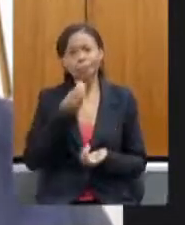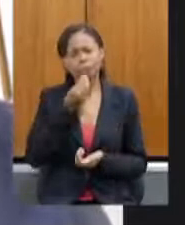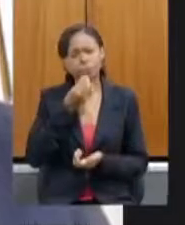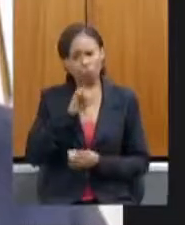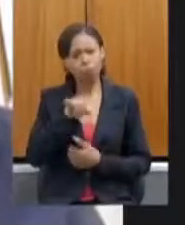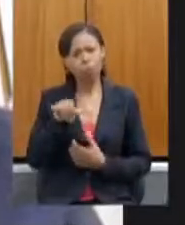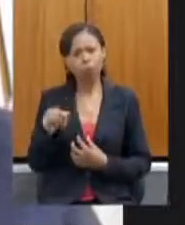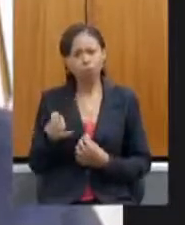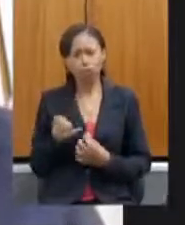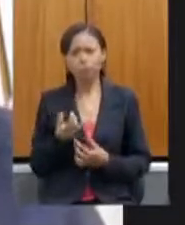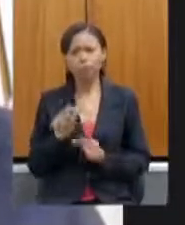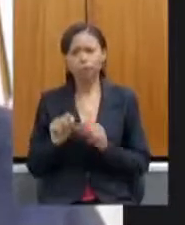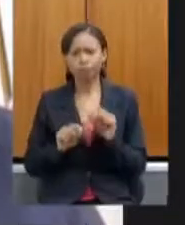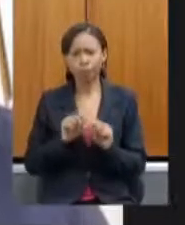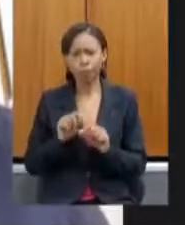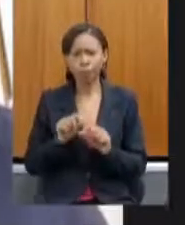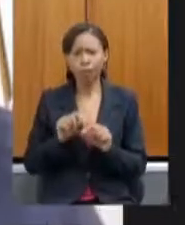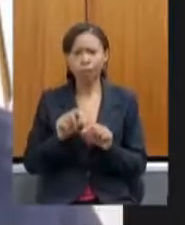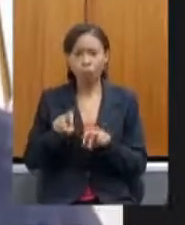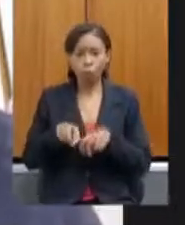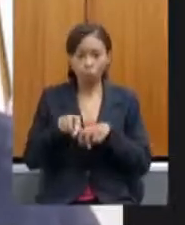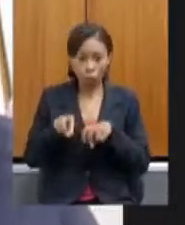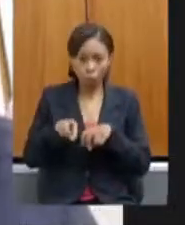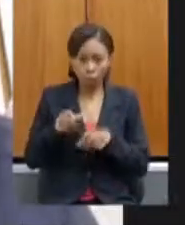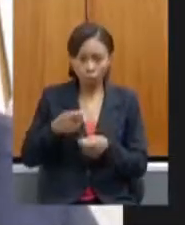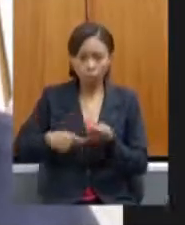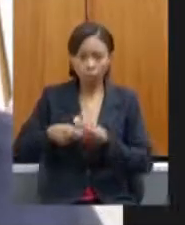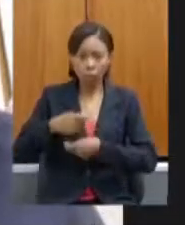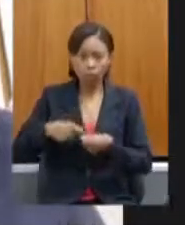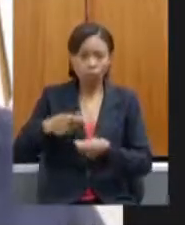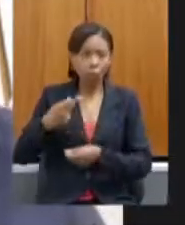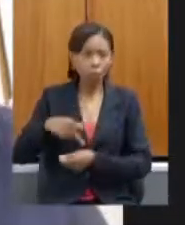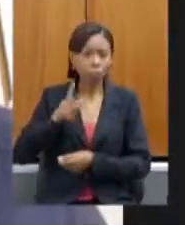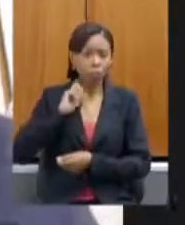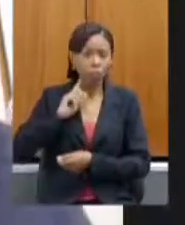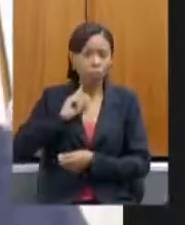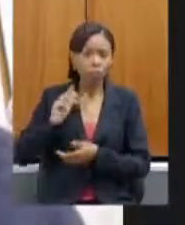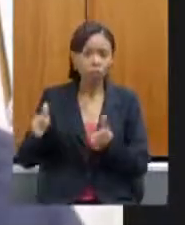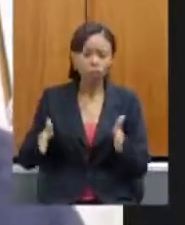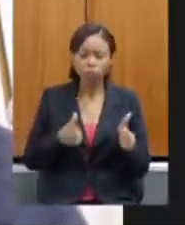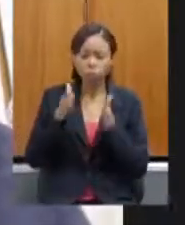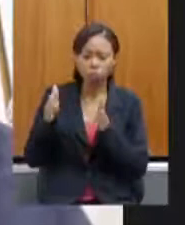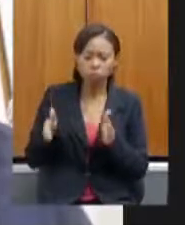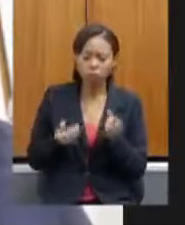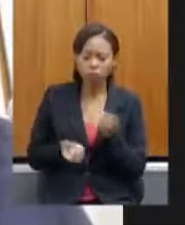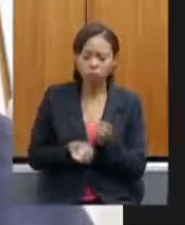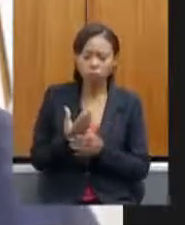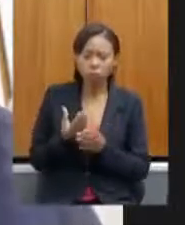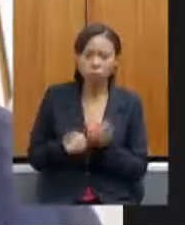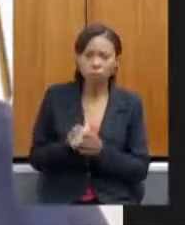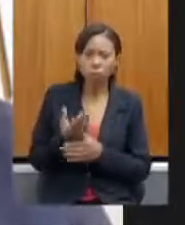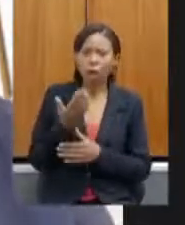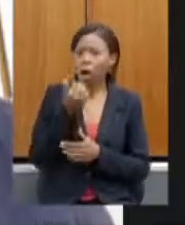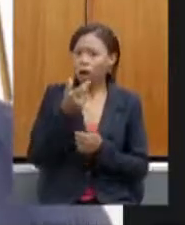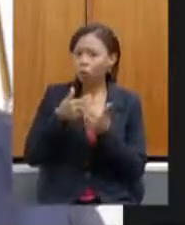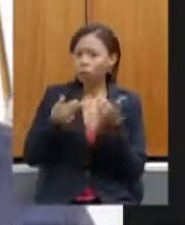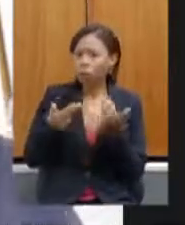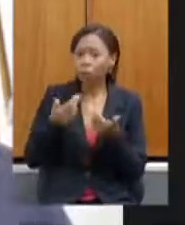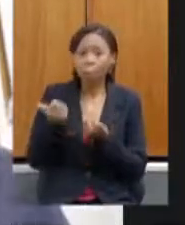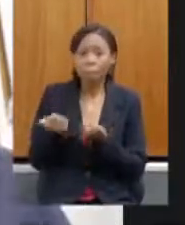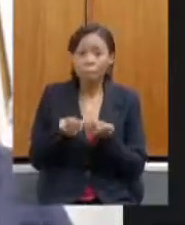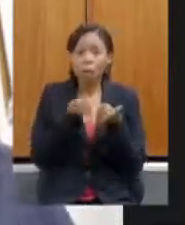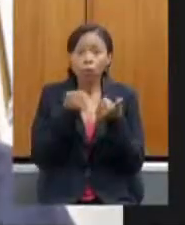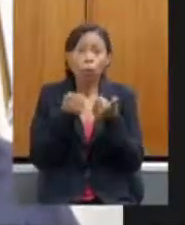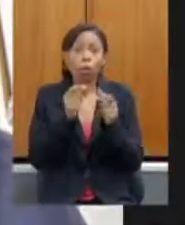agronegócio de Minas Gerais da área mineira da Sudene na produção de alimentos no melhoramento genético do nosso